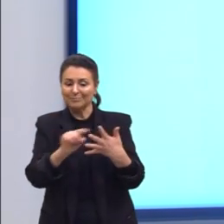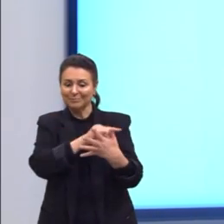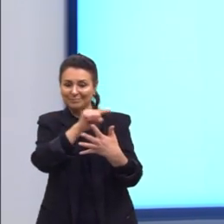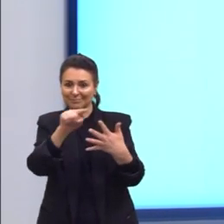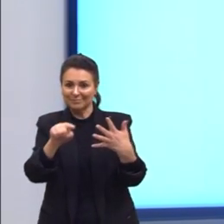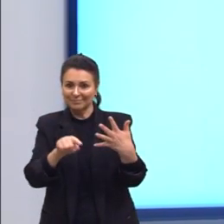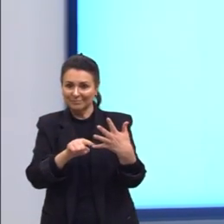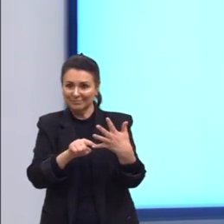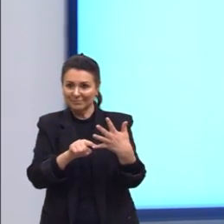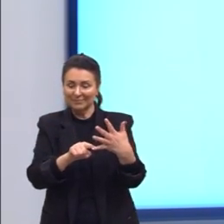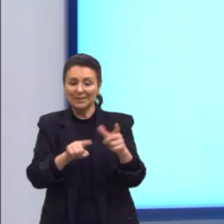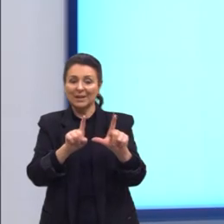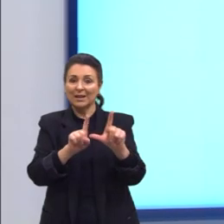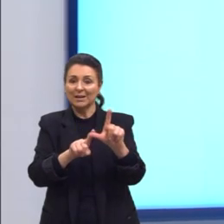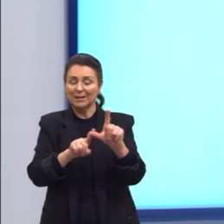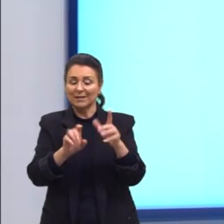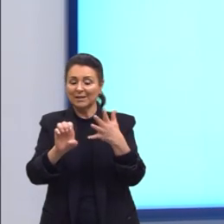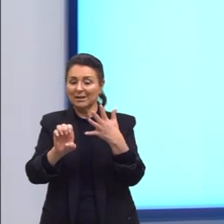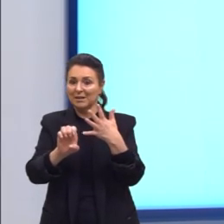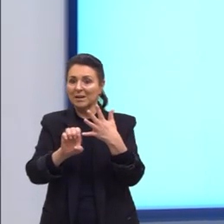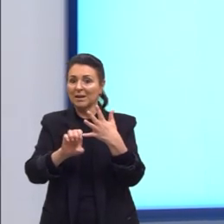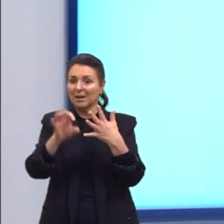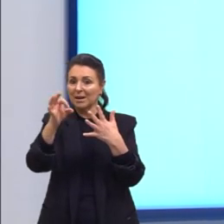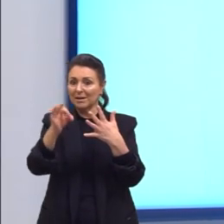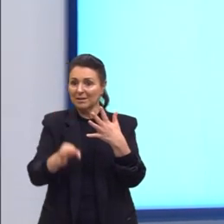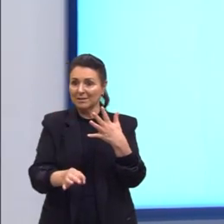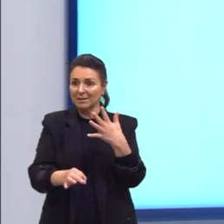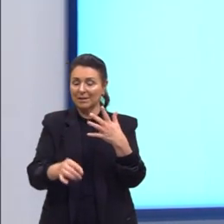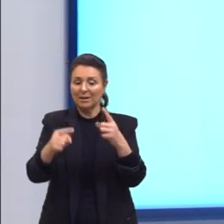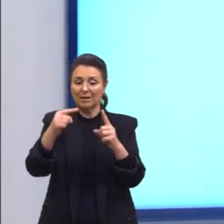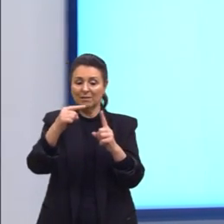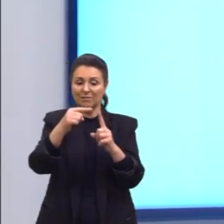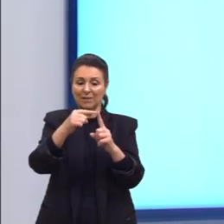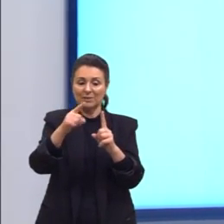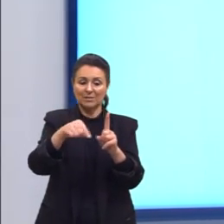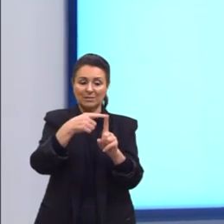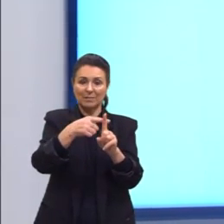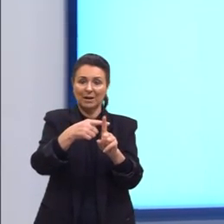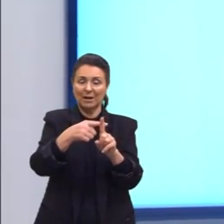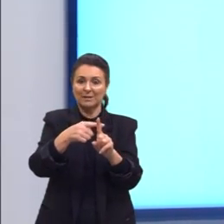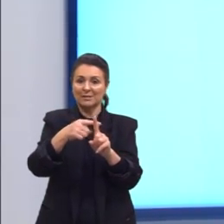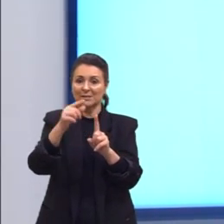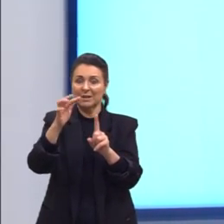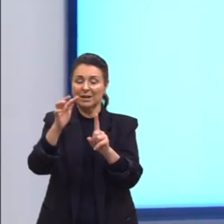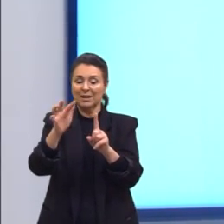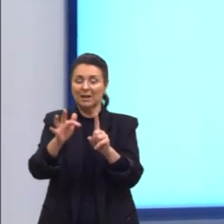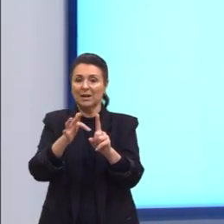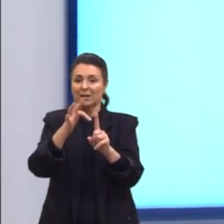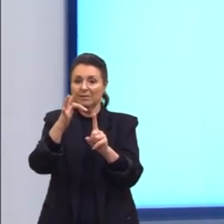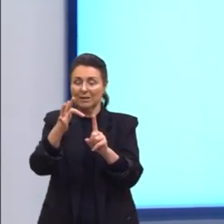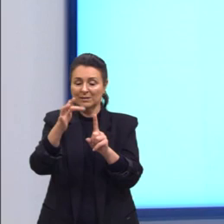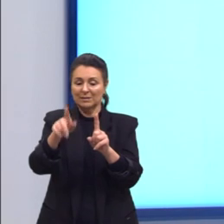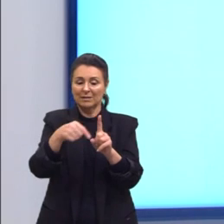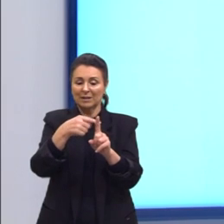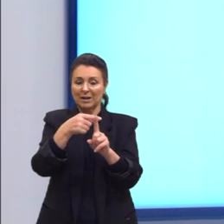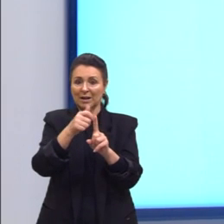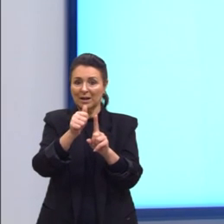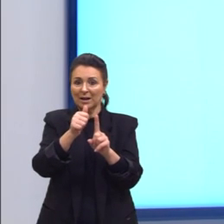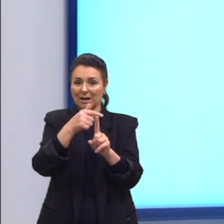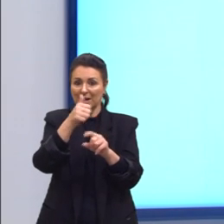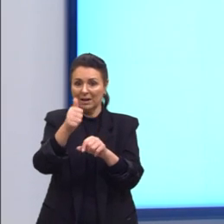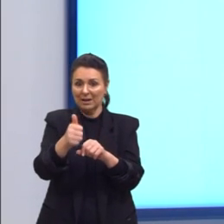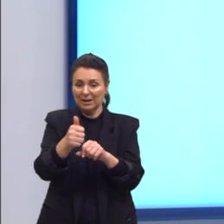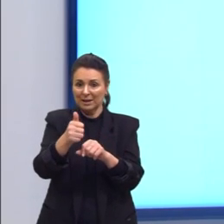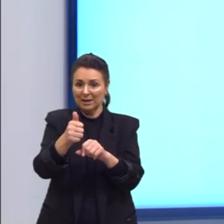seria a letra E. Nós temos, então, vértices mais faces igual a arestas mais 3. A